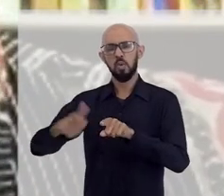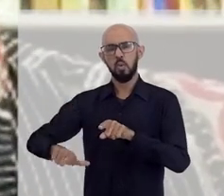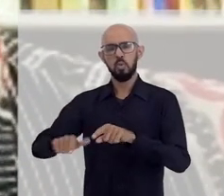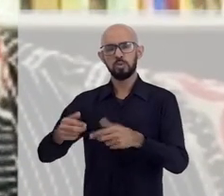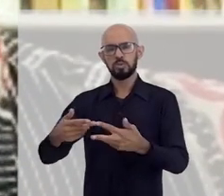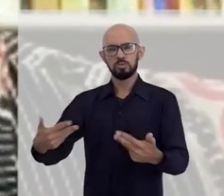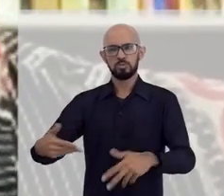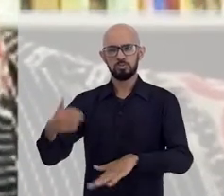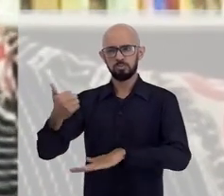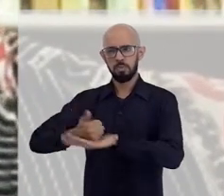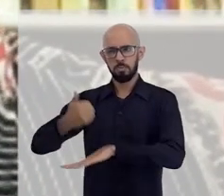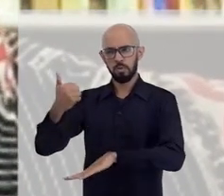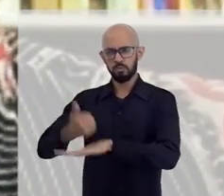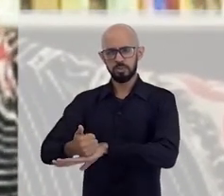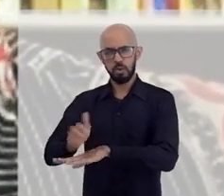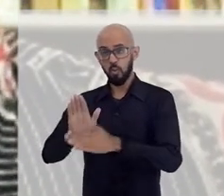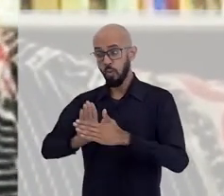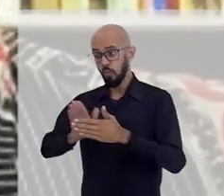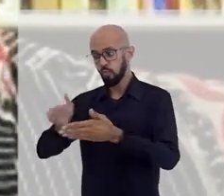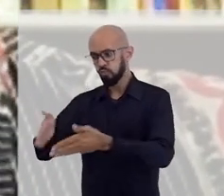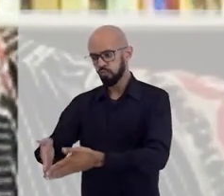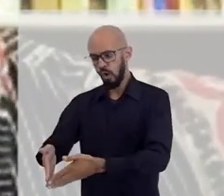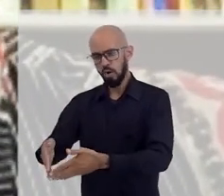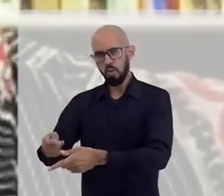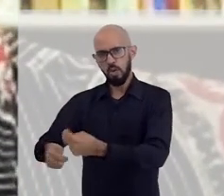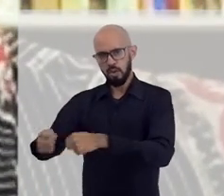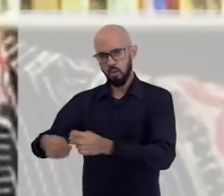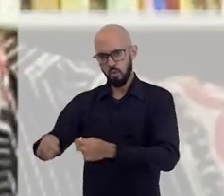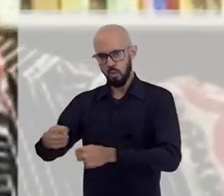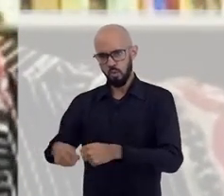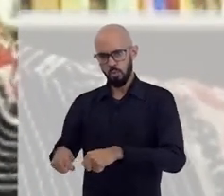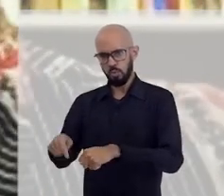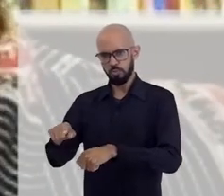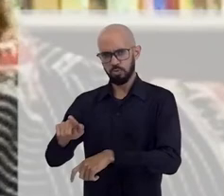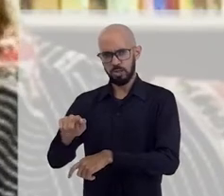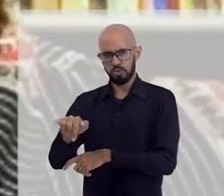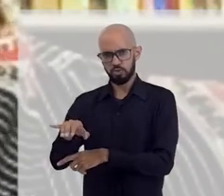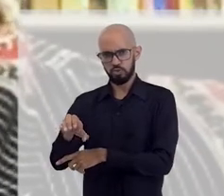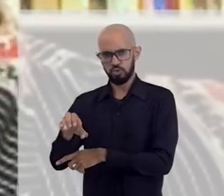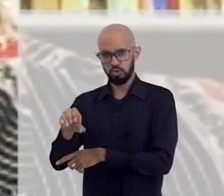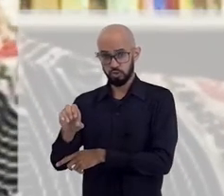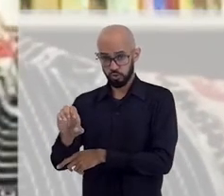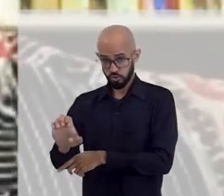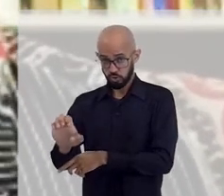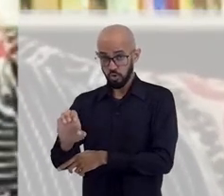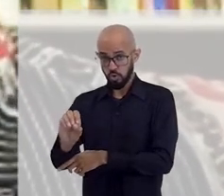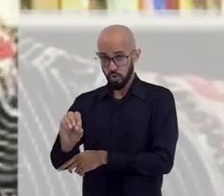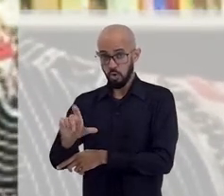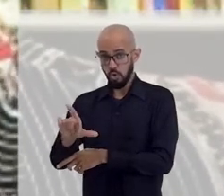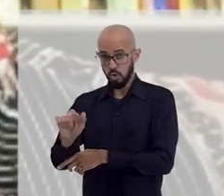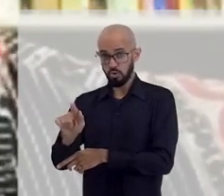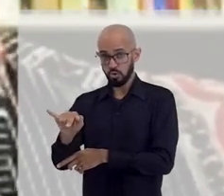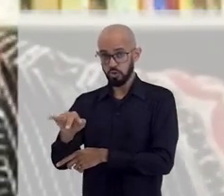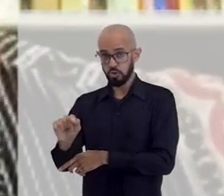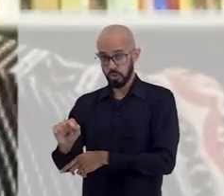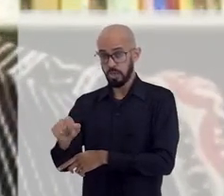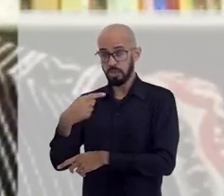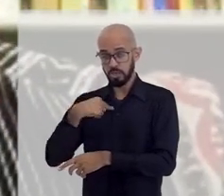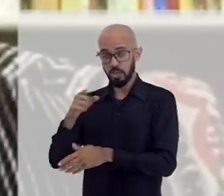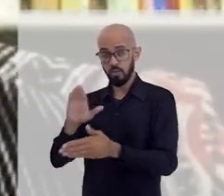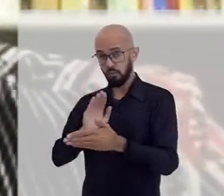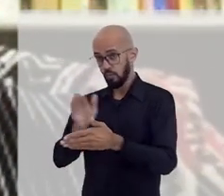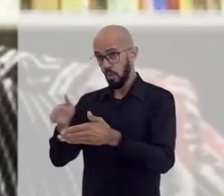Outras... Uma profissão mais voltada para a questão mais econômica, né? Da geologia. E eu acabei indo mais por uma